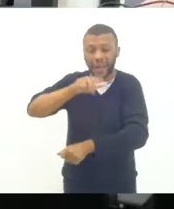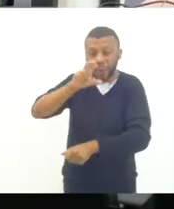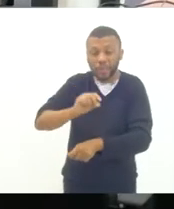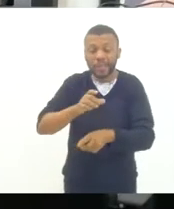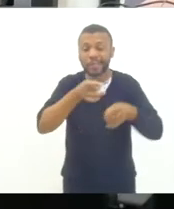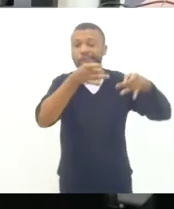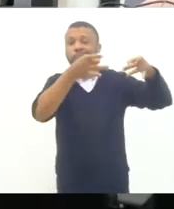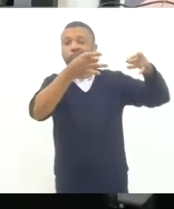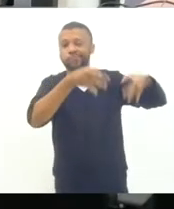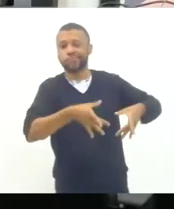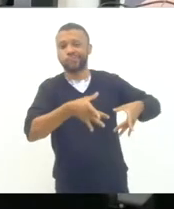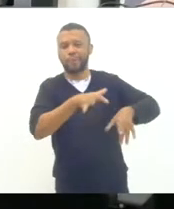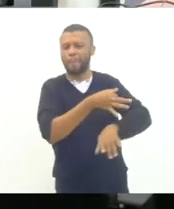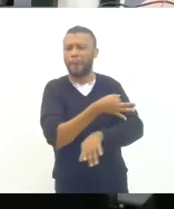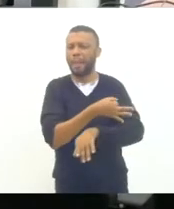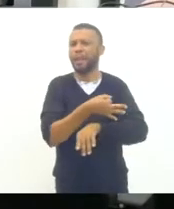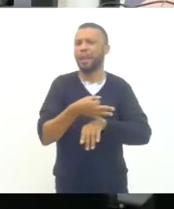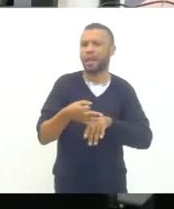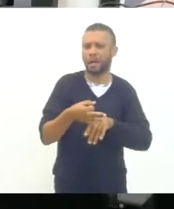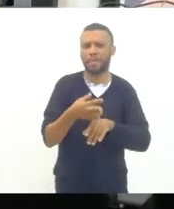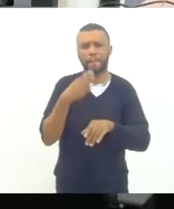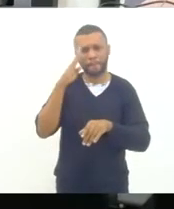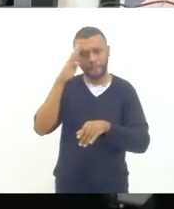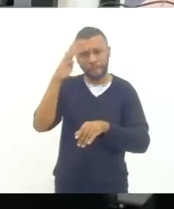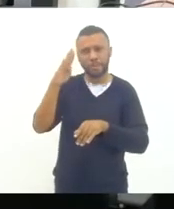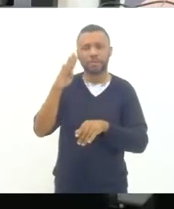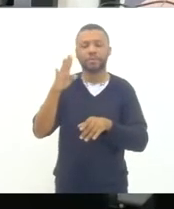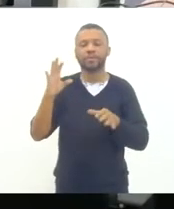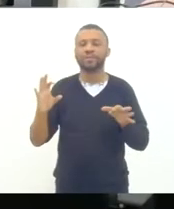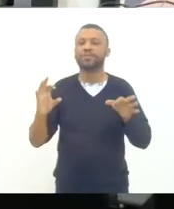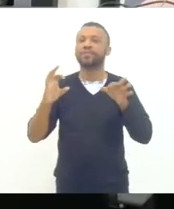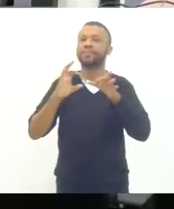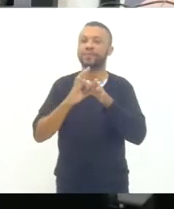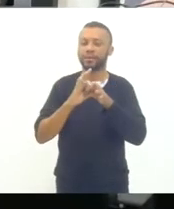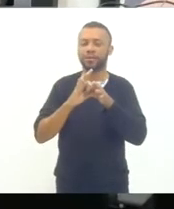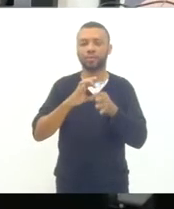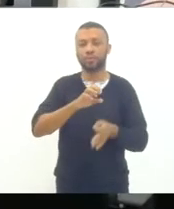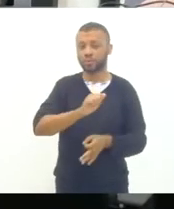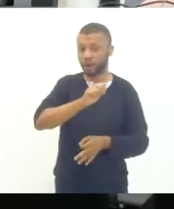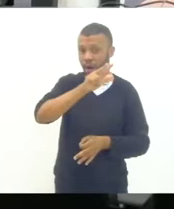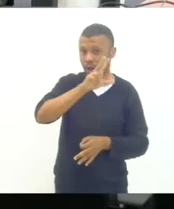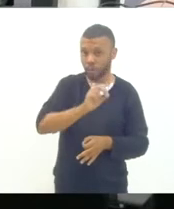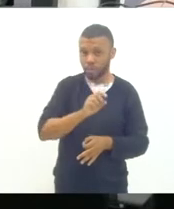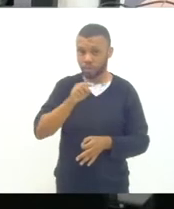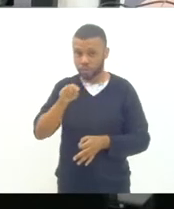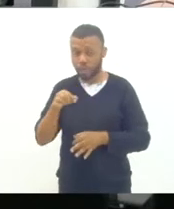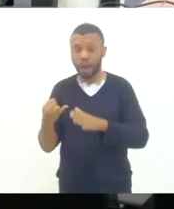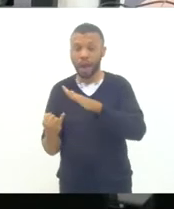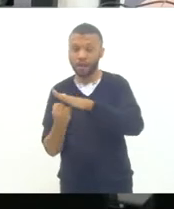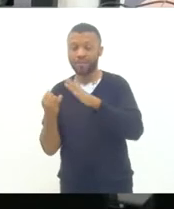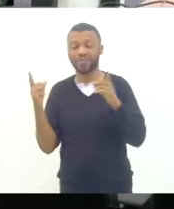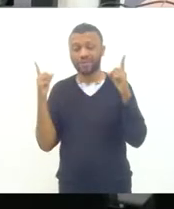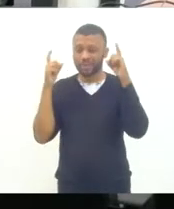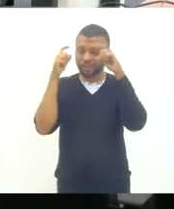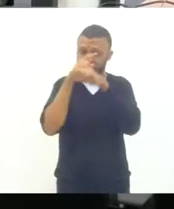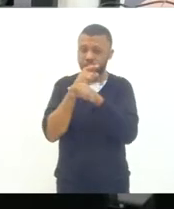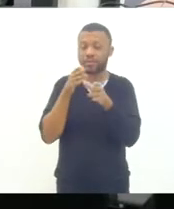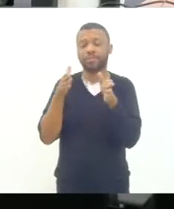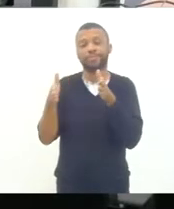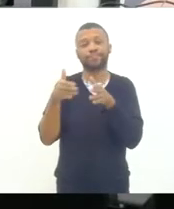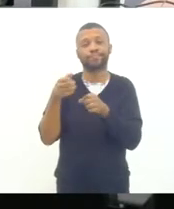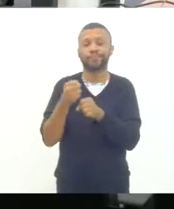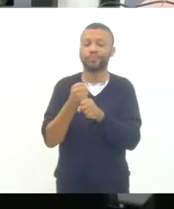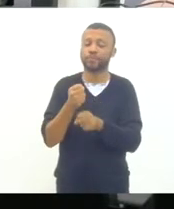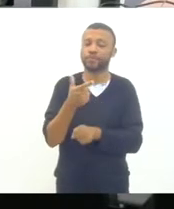nesse aspecto de vínculo do aluno com a instituição que foi tão difícil ao longo de 2020 e 2021